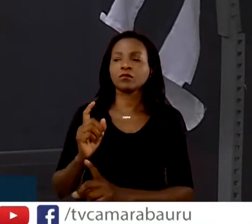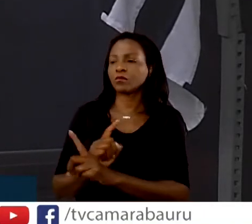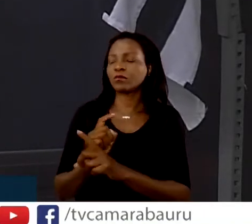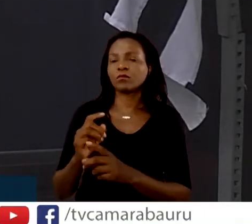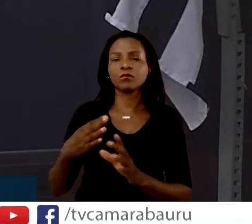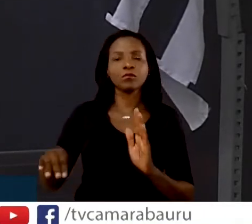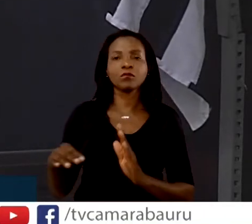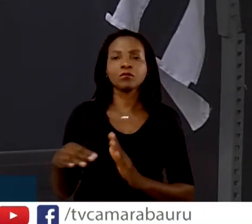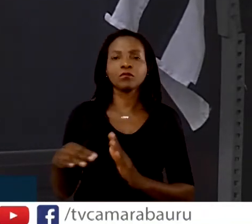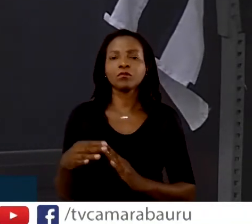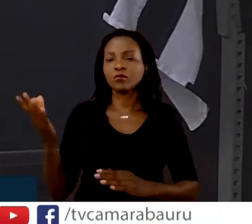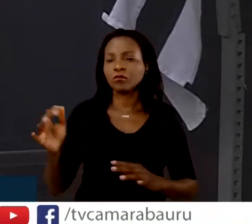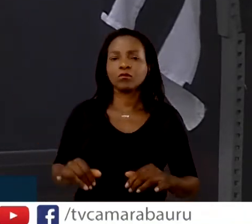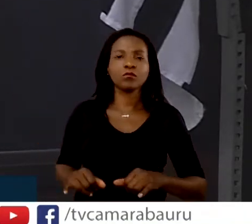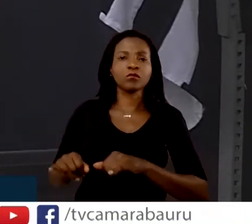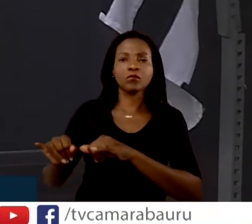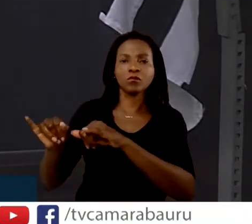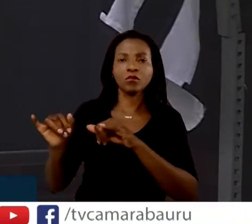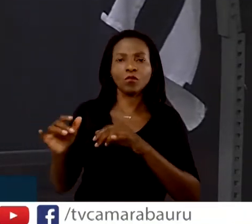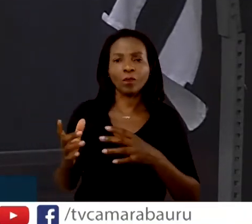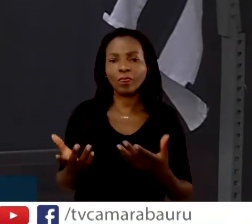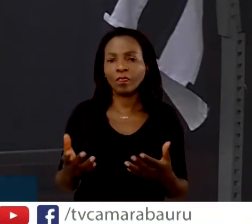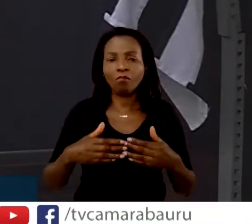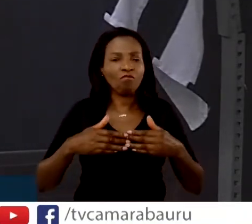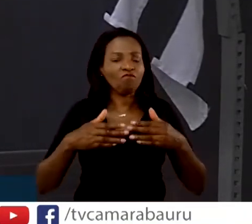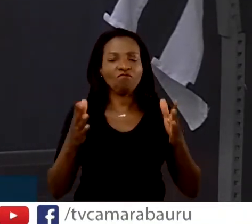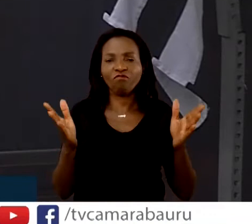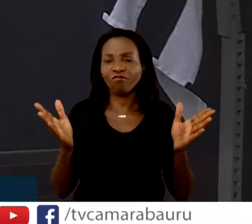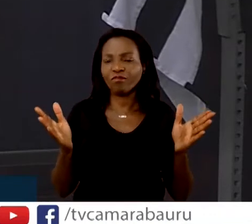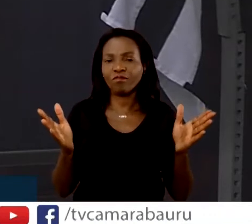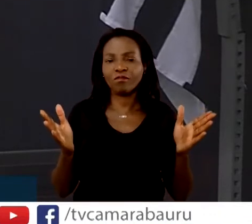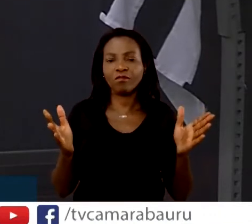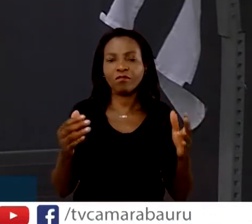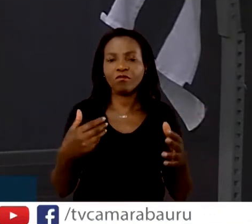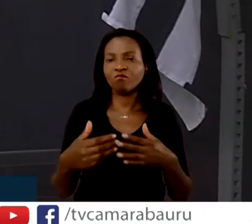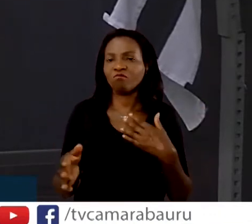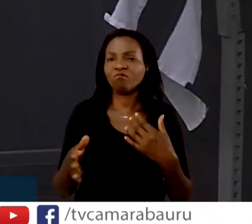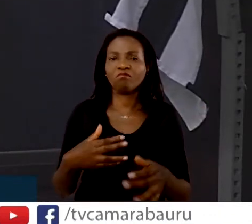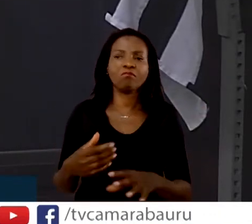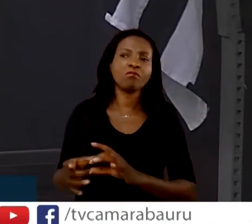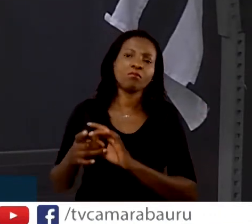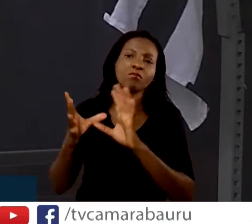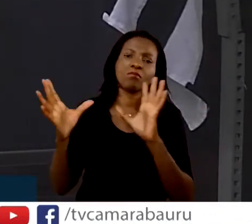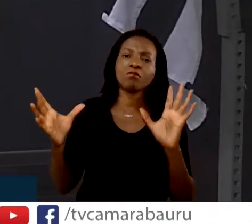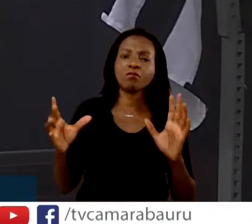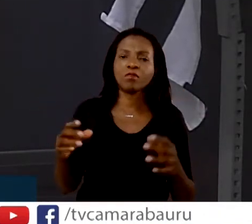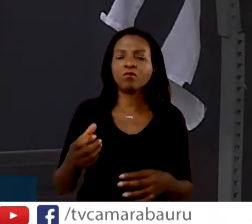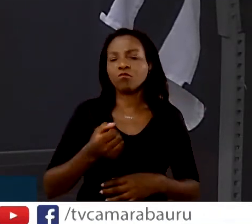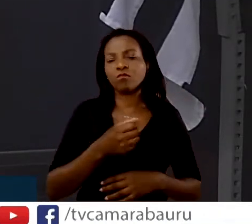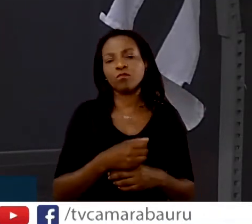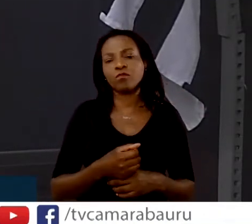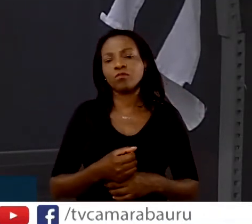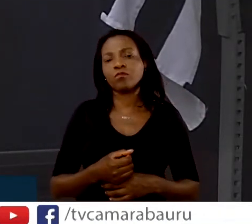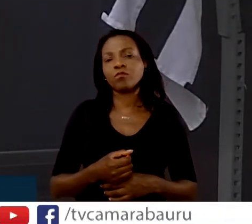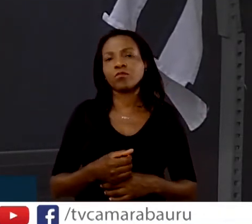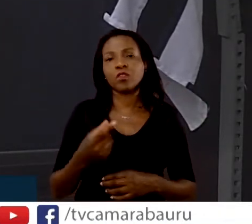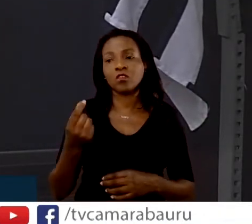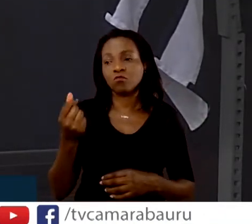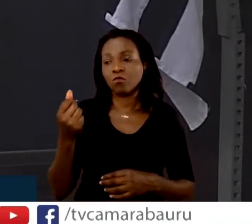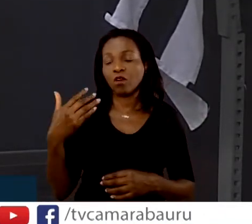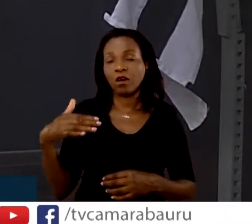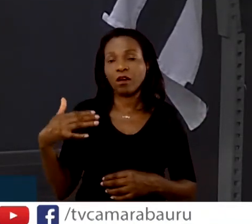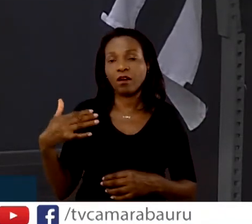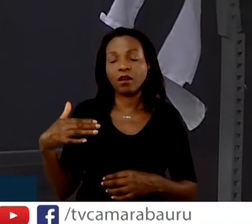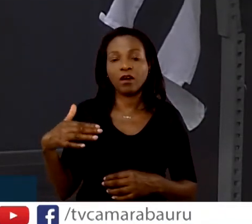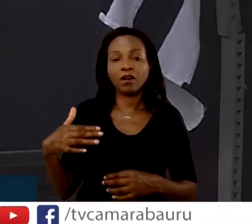O mercado está aí, está aberto e, de qualquer maneira, está cada vez mais encarecendo os preços. Isso é